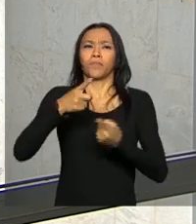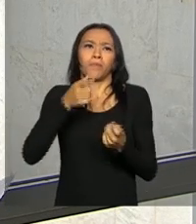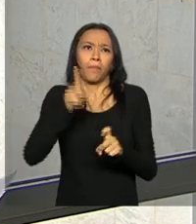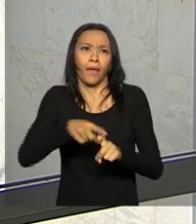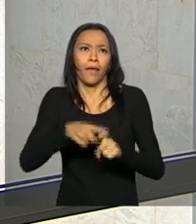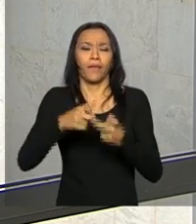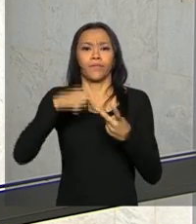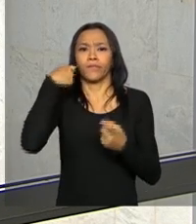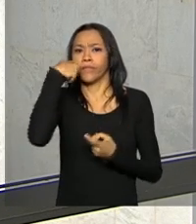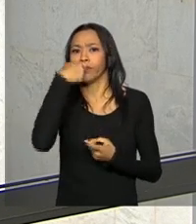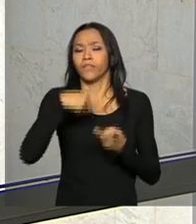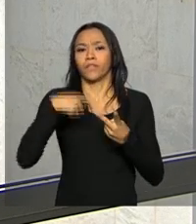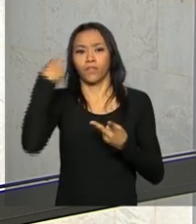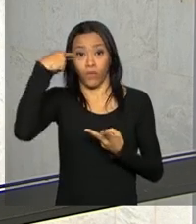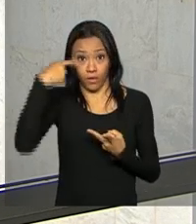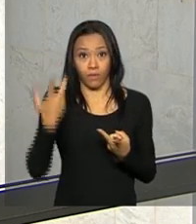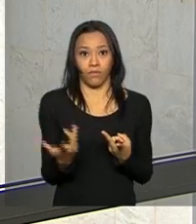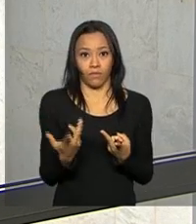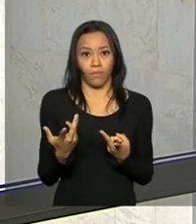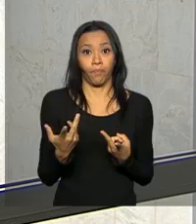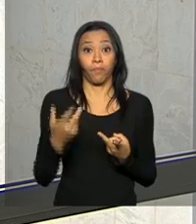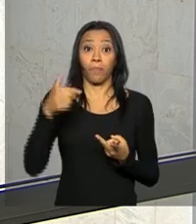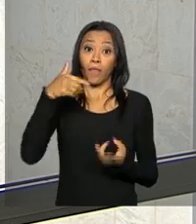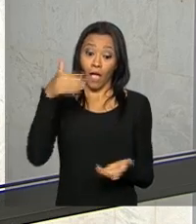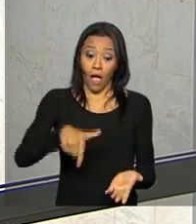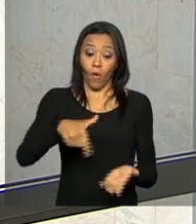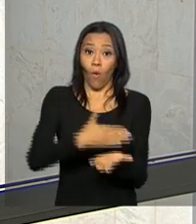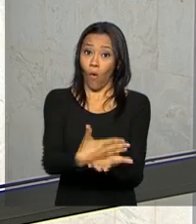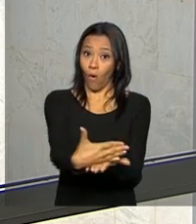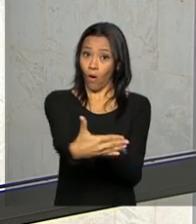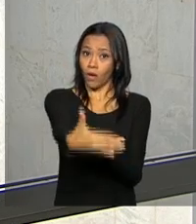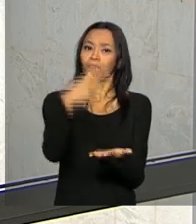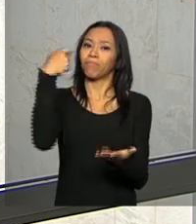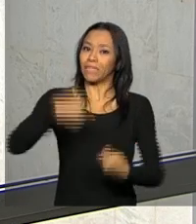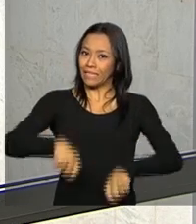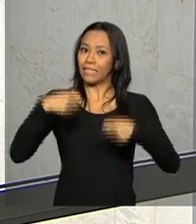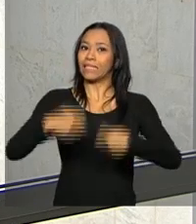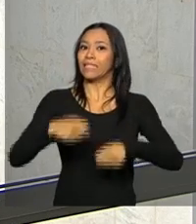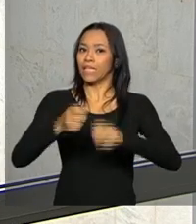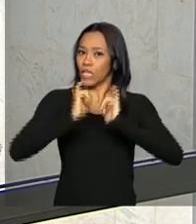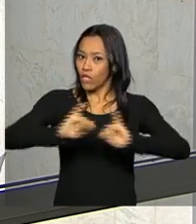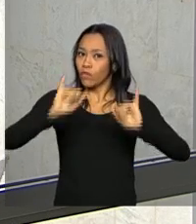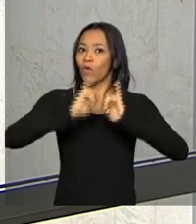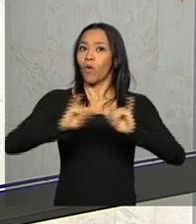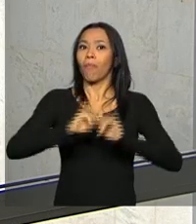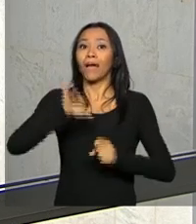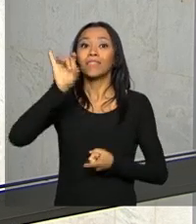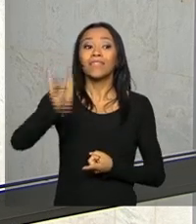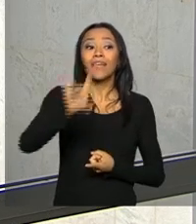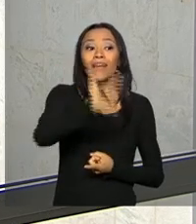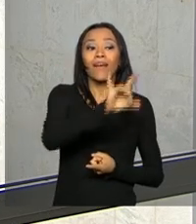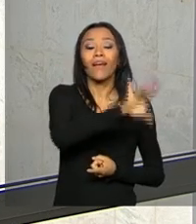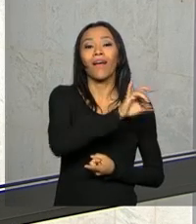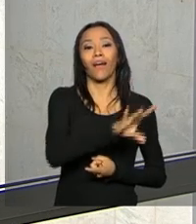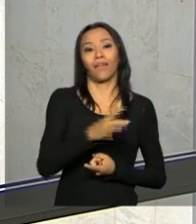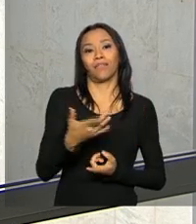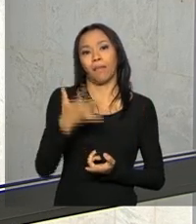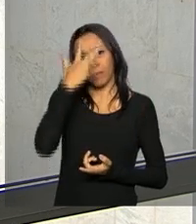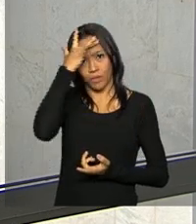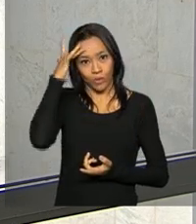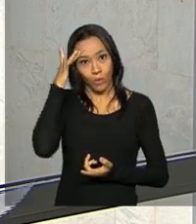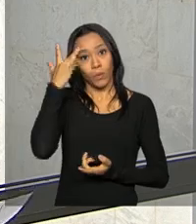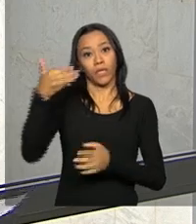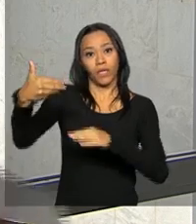médicos, dentistas e advogados. A partir de agora, eles vão precisar informar individualmente o CPF de cada cliente